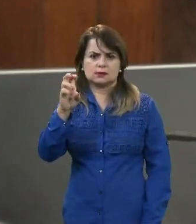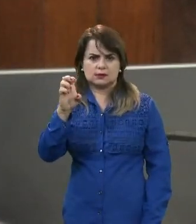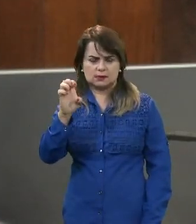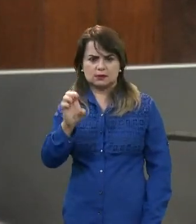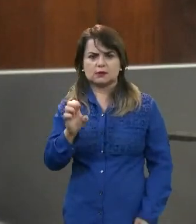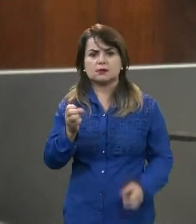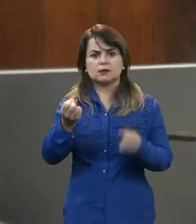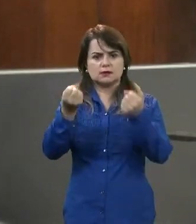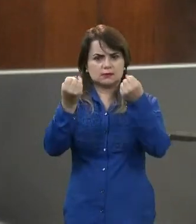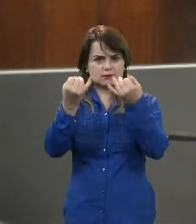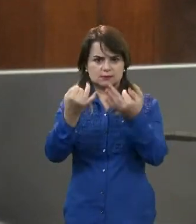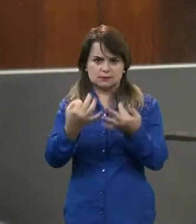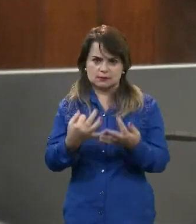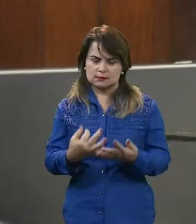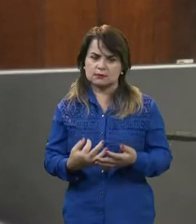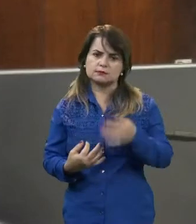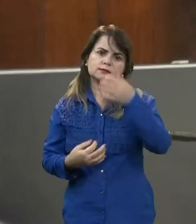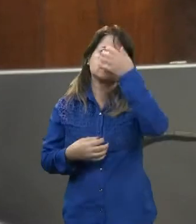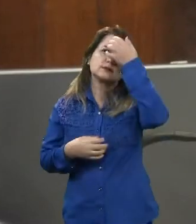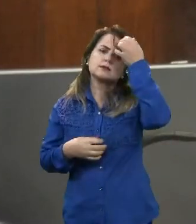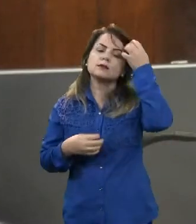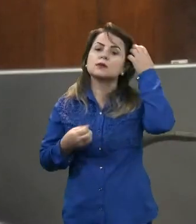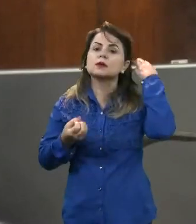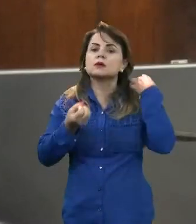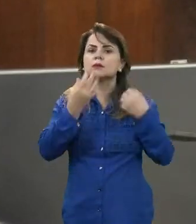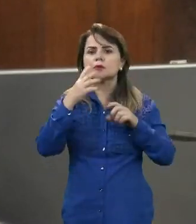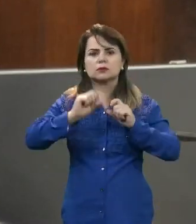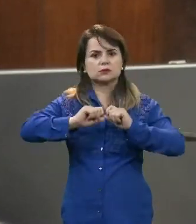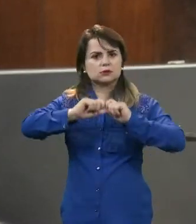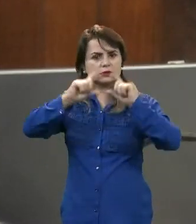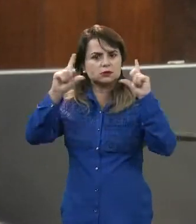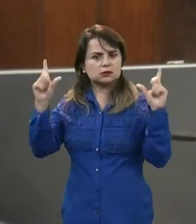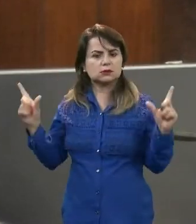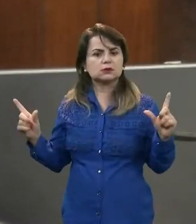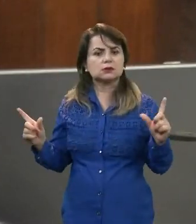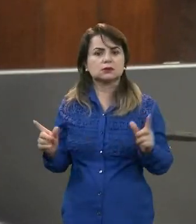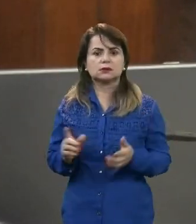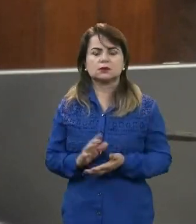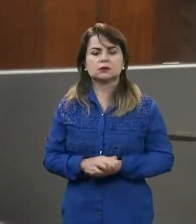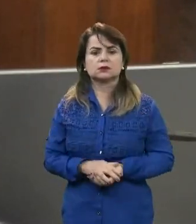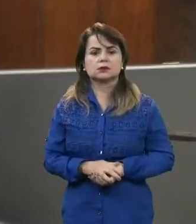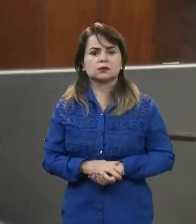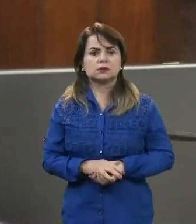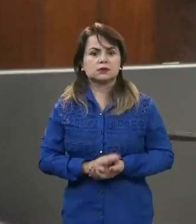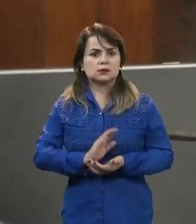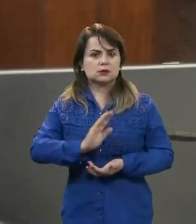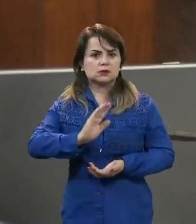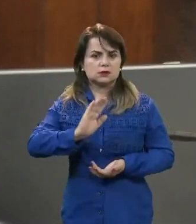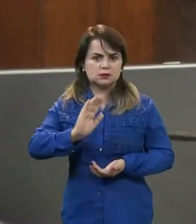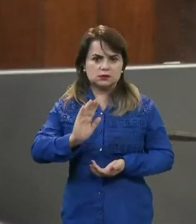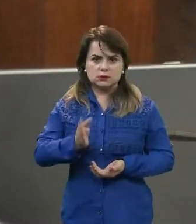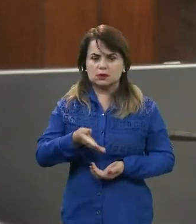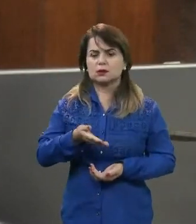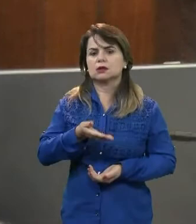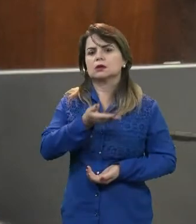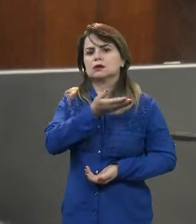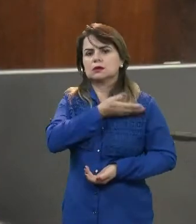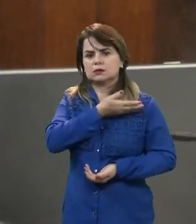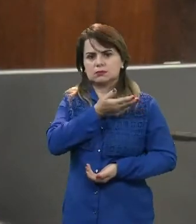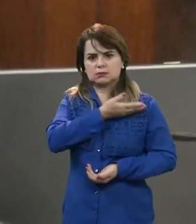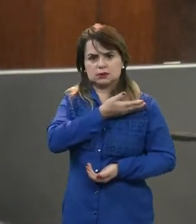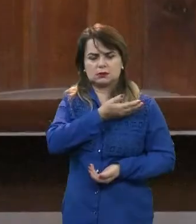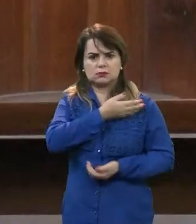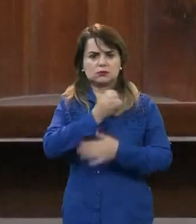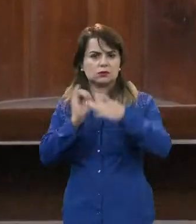Bom dia. Bom dia a todos. Como bem falado pelos nossos colegas aqui e outras